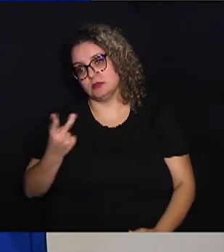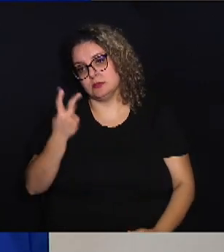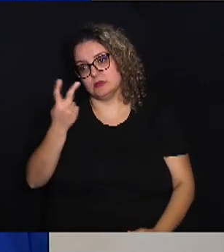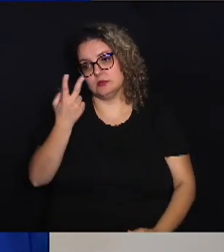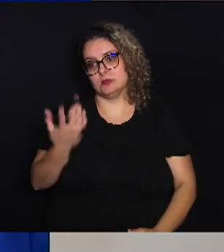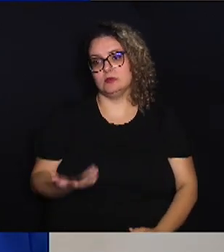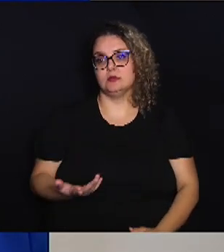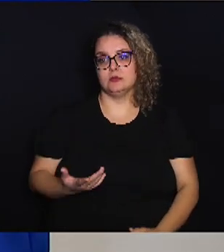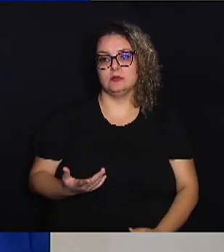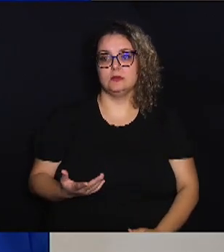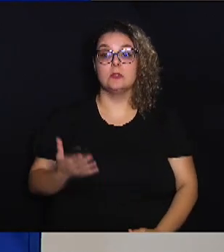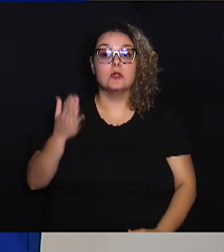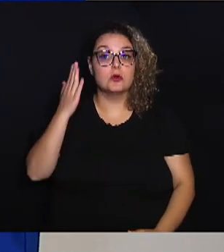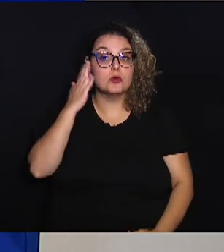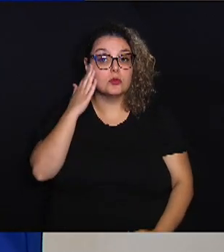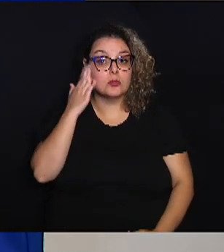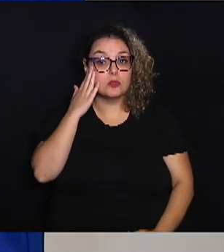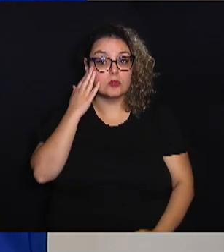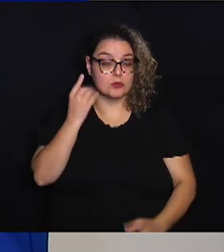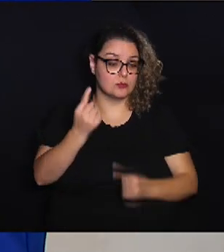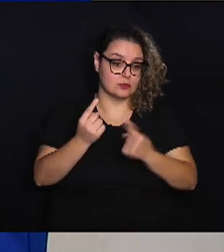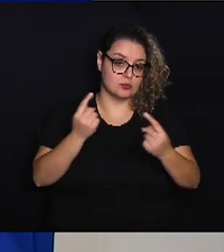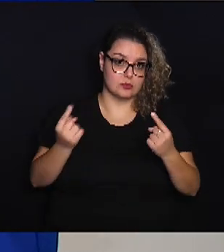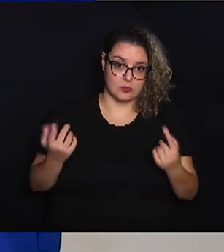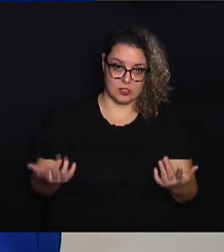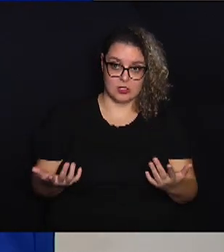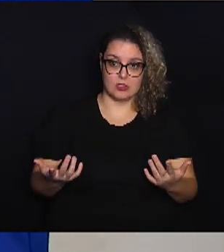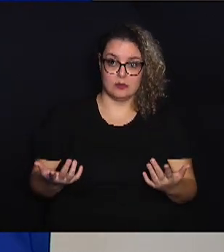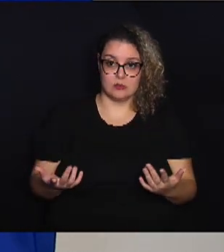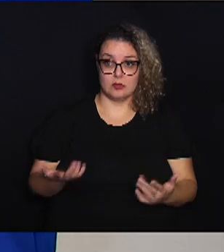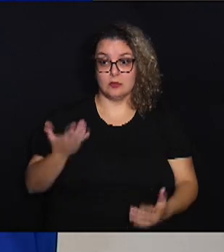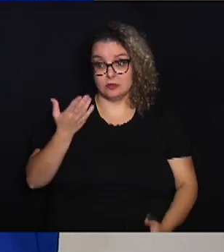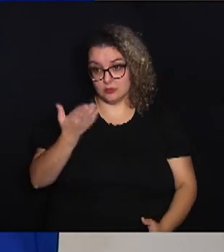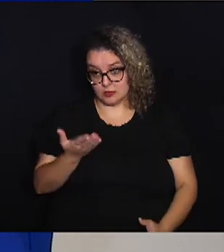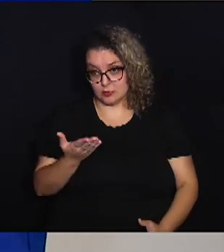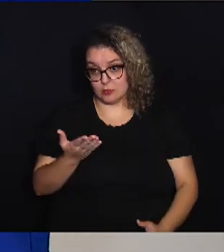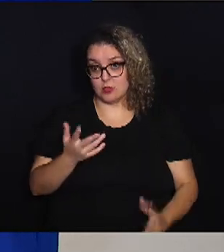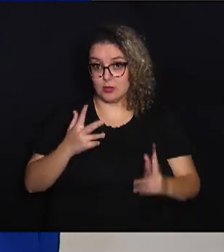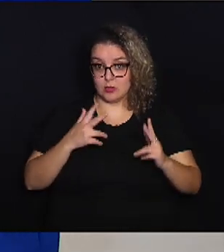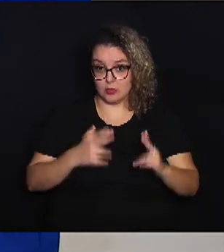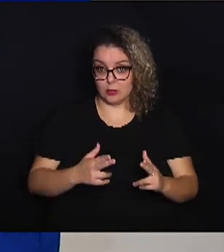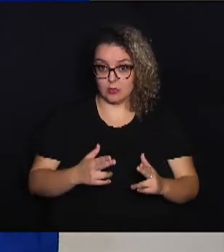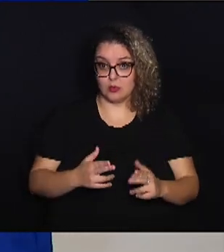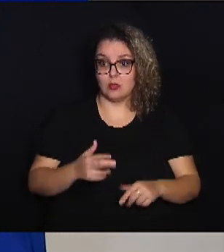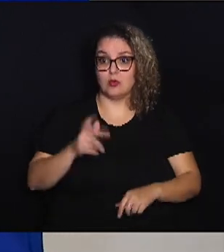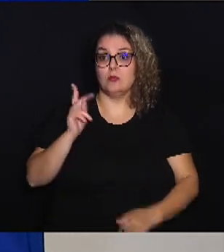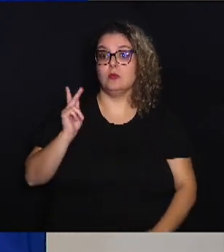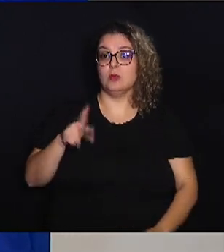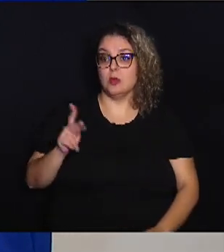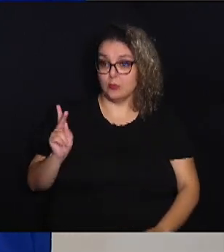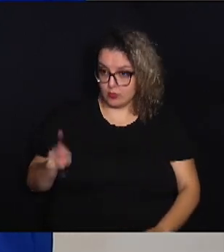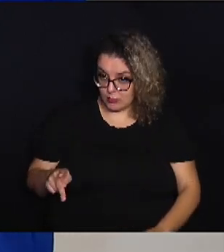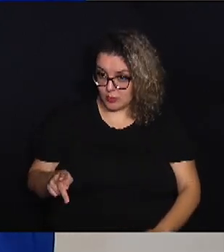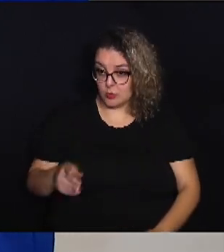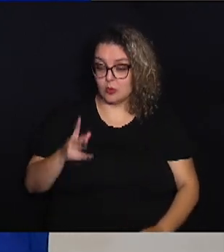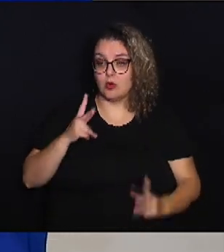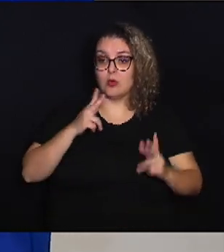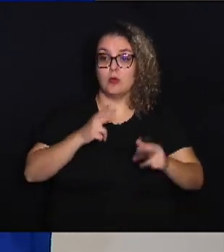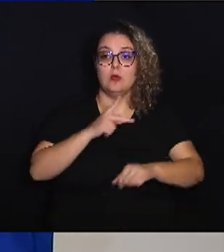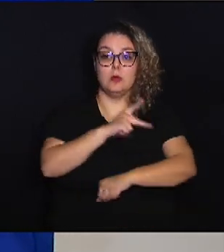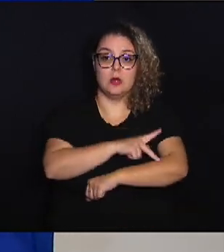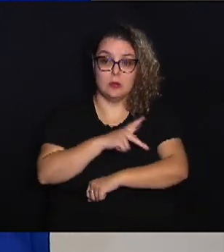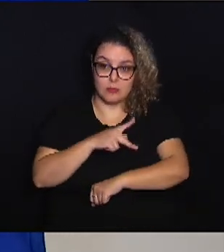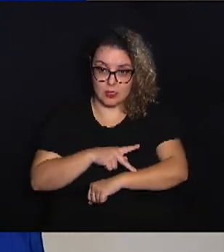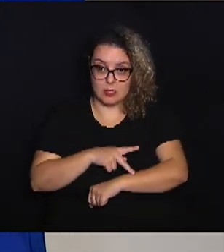o saber de cada um. E você, enquanto professor, enquanto pedagogo,